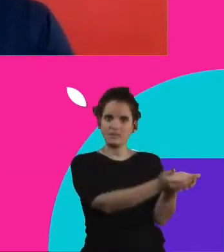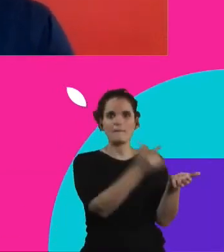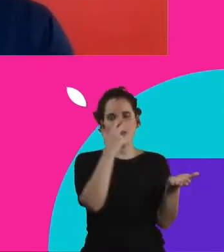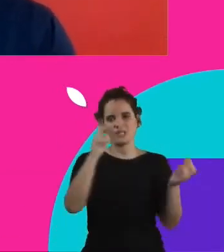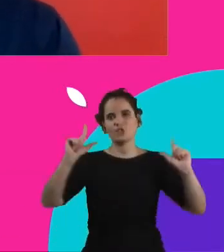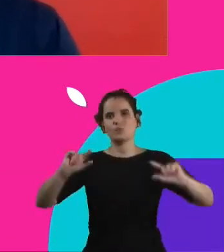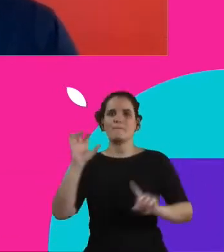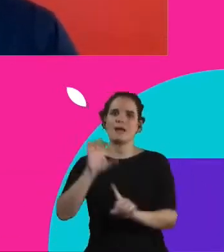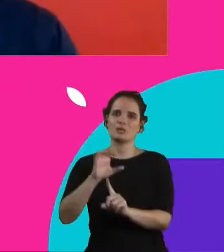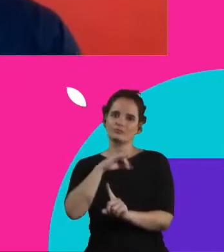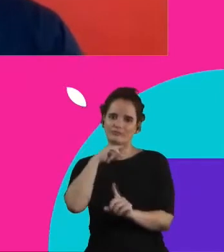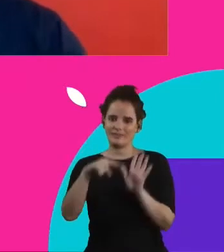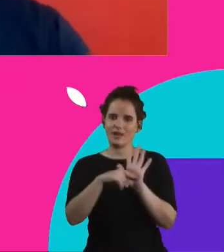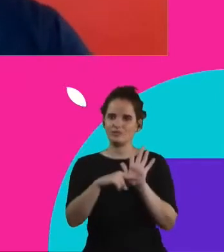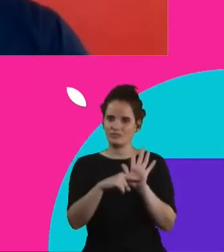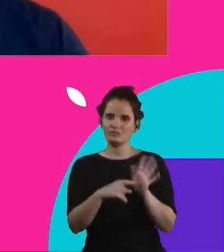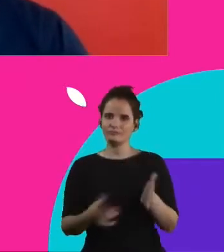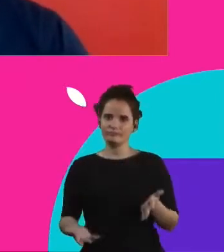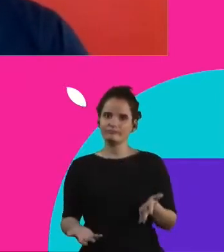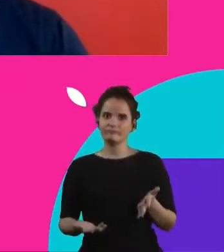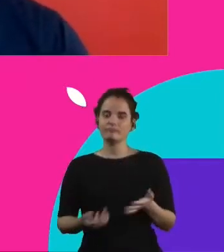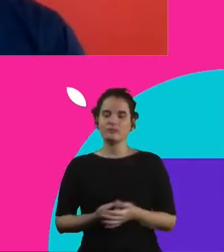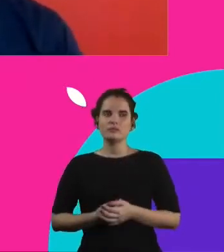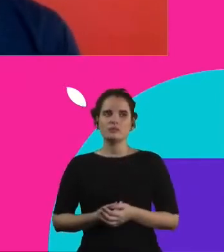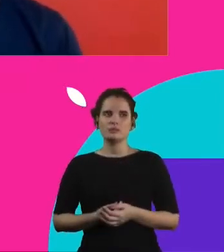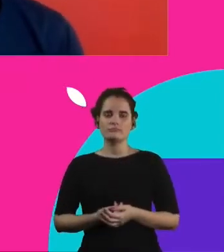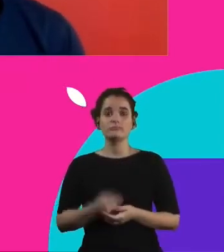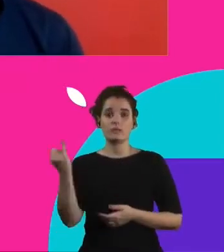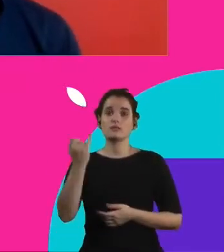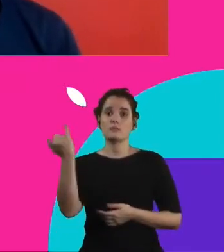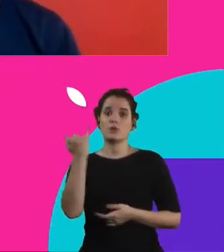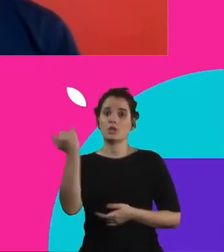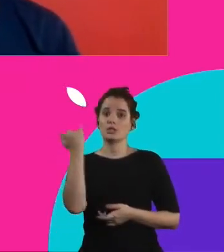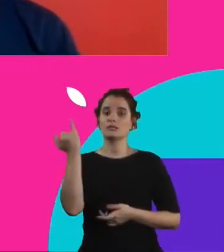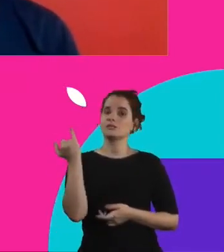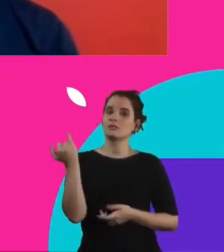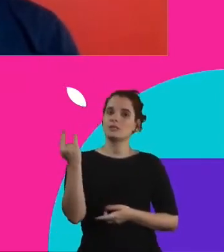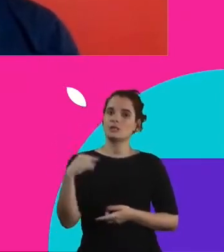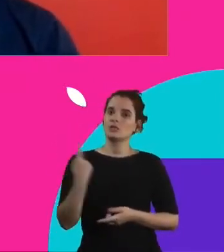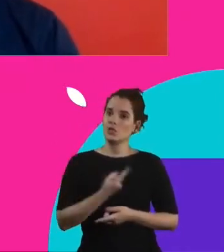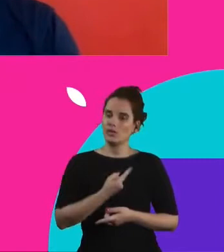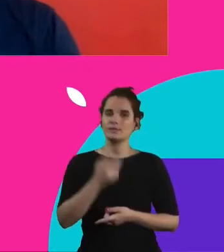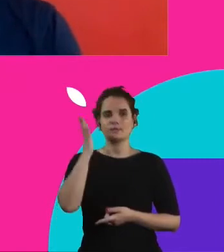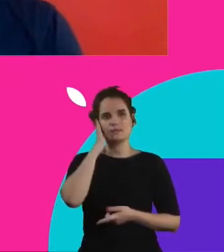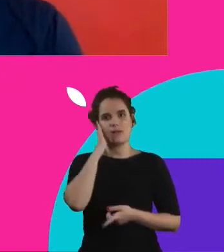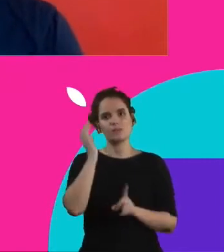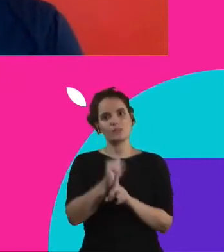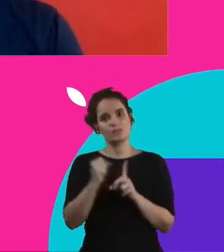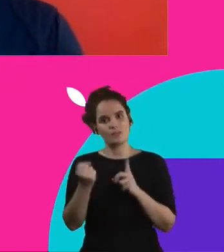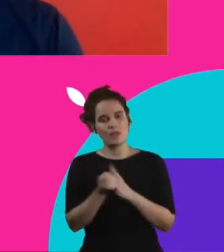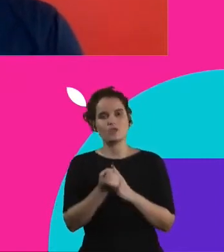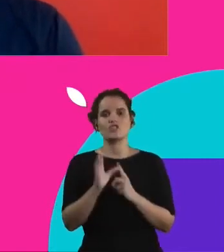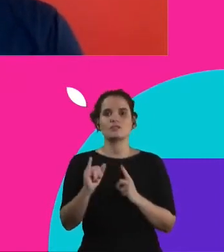né, a gente olha para essas pessoas e traz aí uma noção de importância, de que sim, estamos aí, pelo menos do lado da sociedade civil,